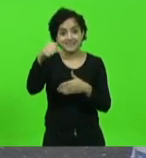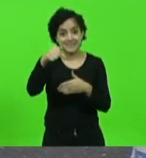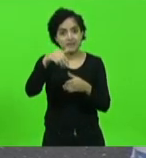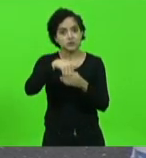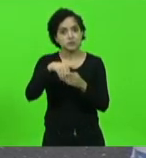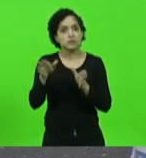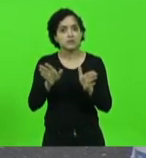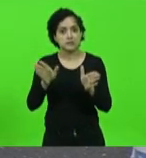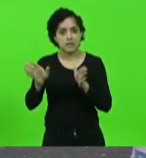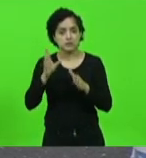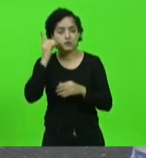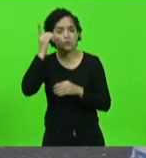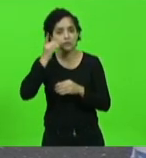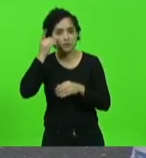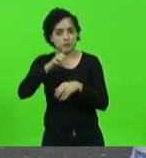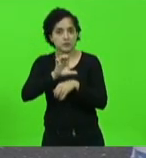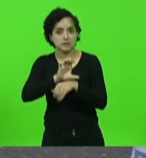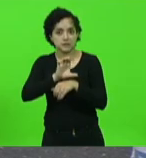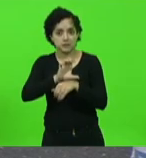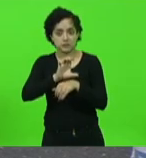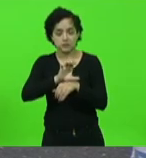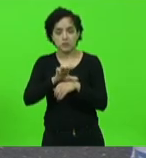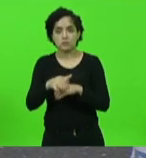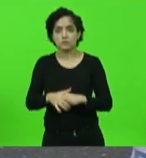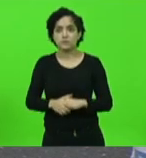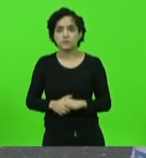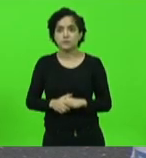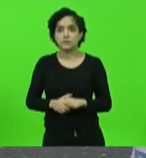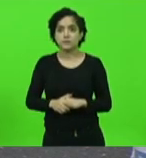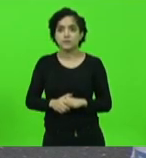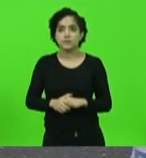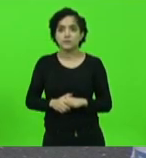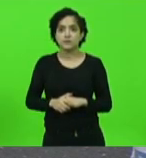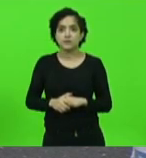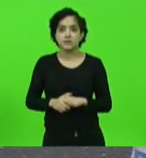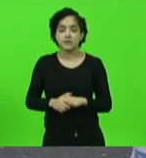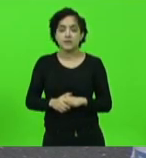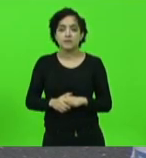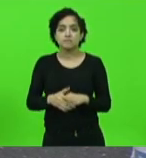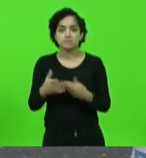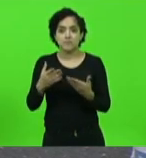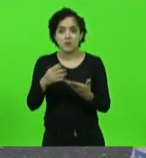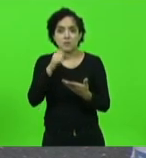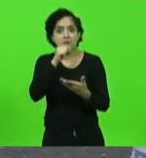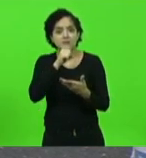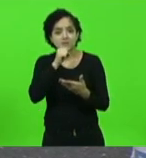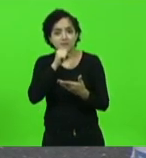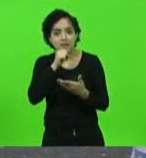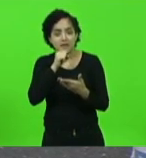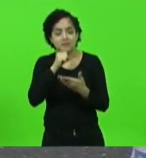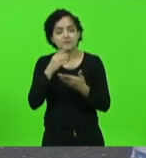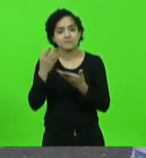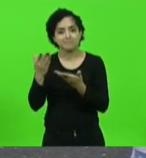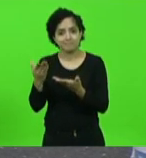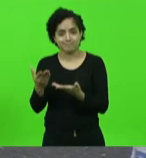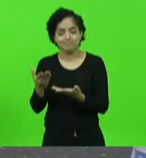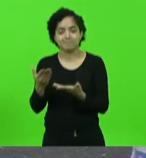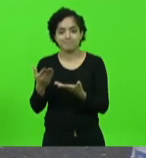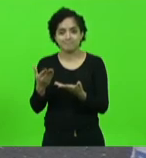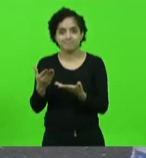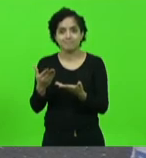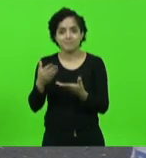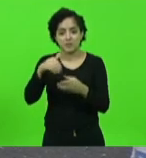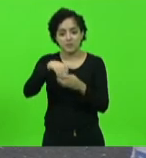deputado estadual o mais longevo dos atuais detentores de